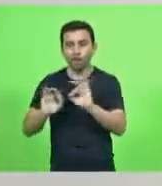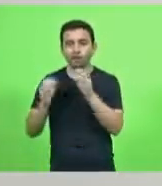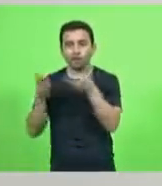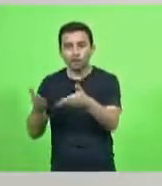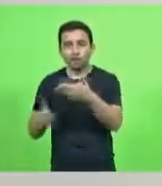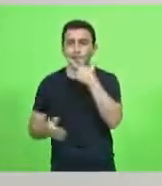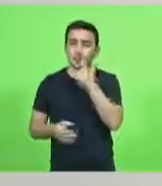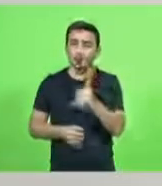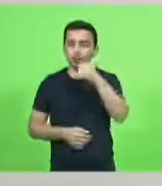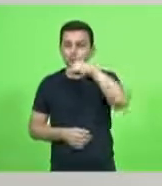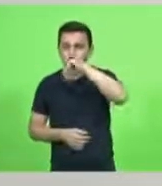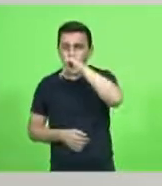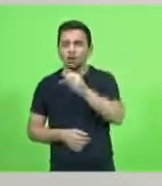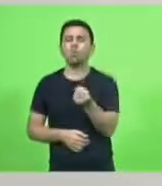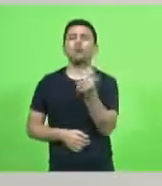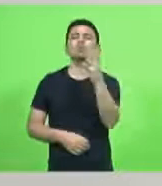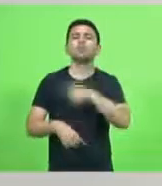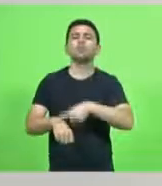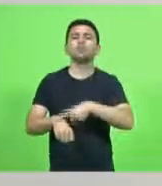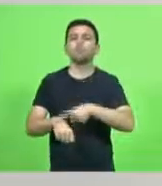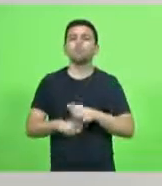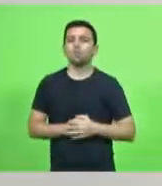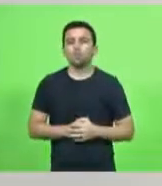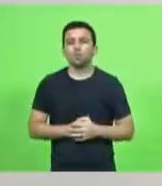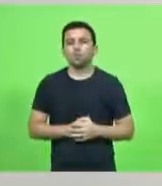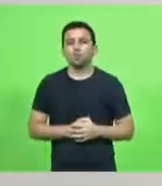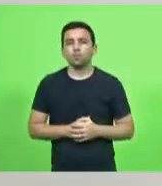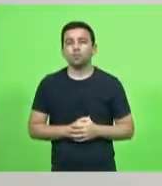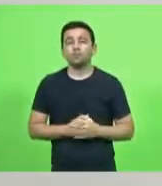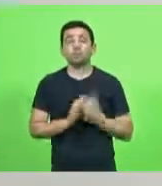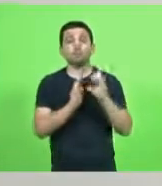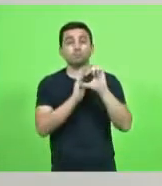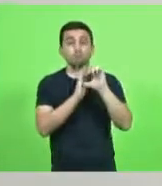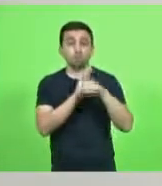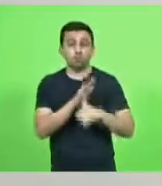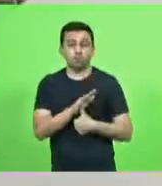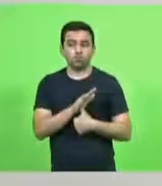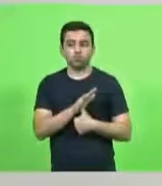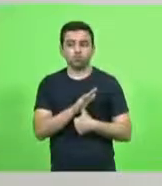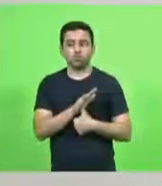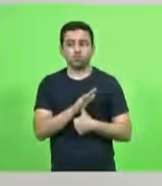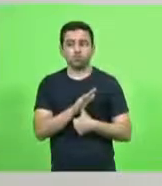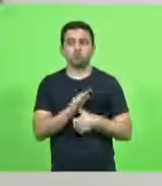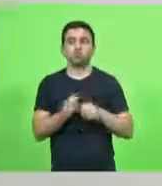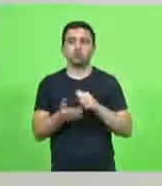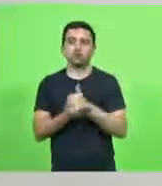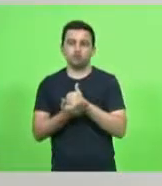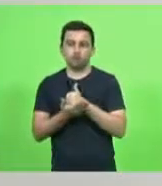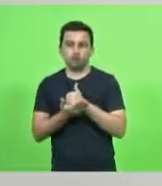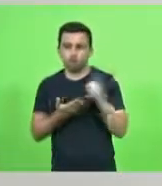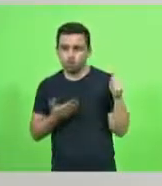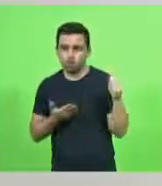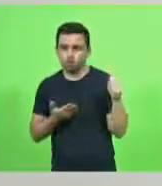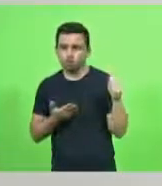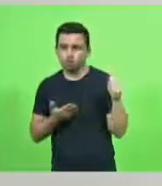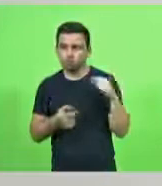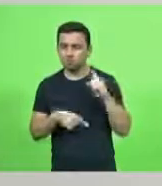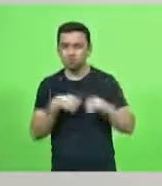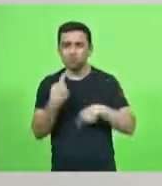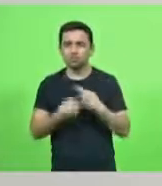mãe faz quanto tempo depois quando se for não adianta mais